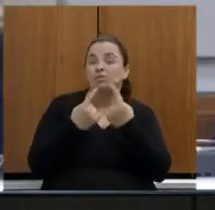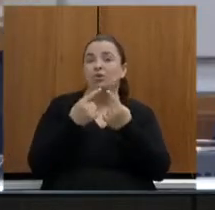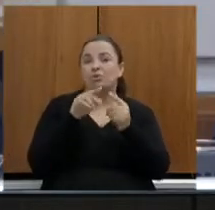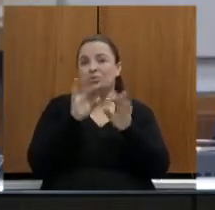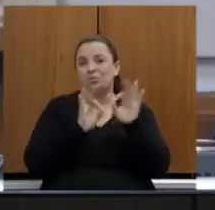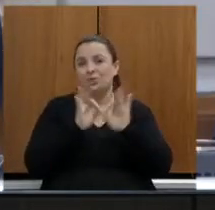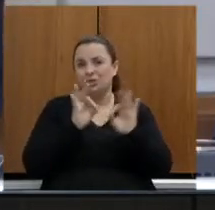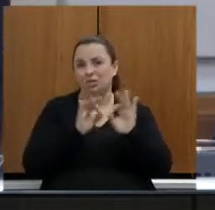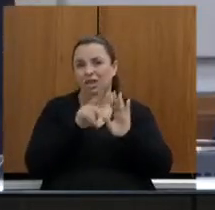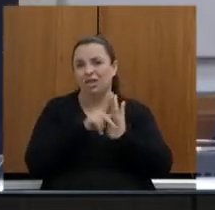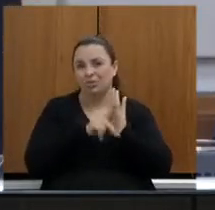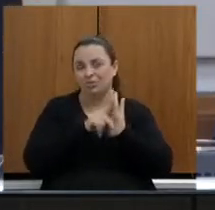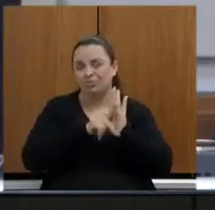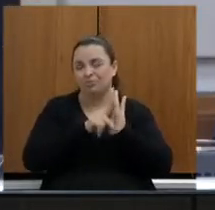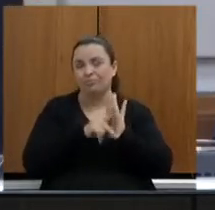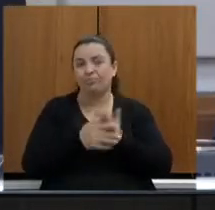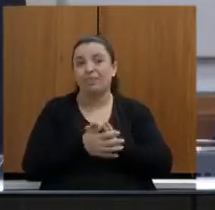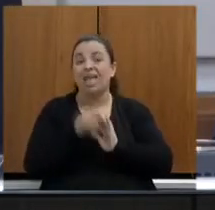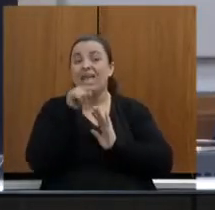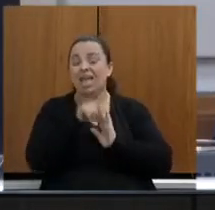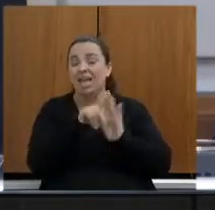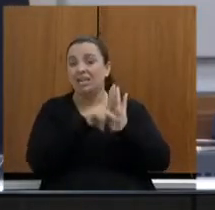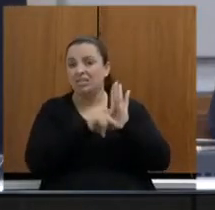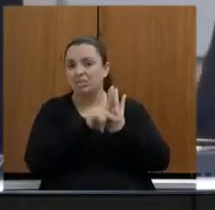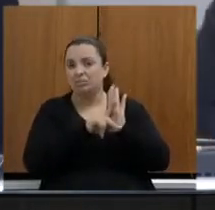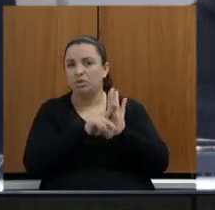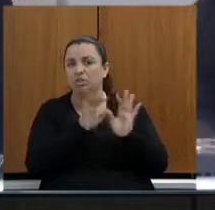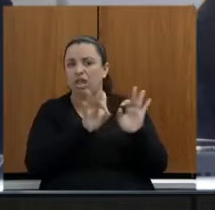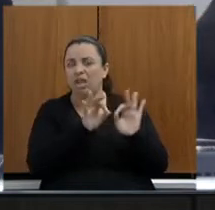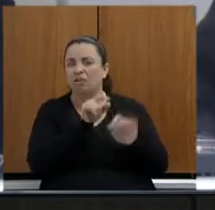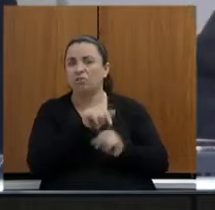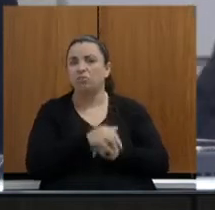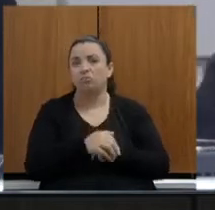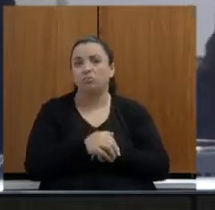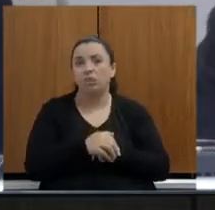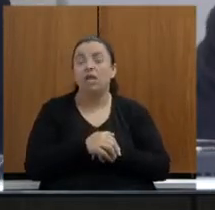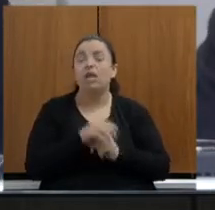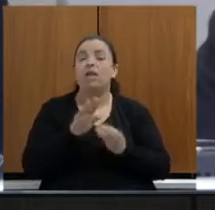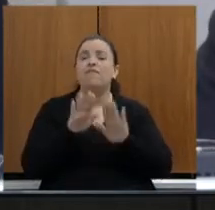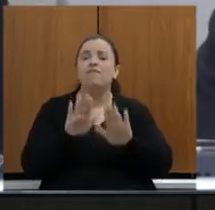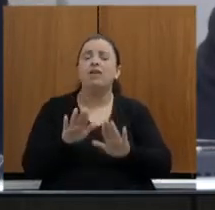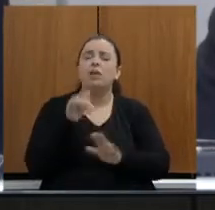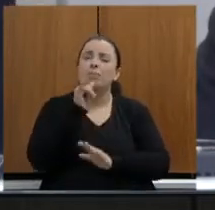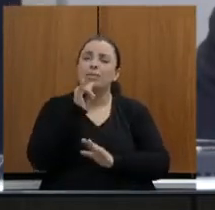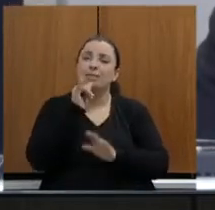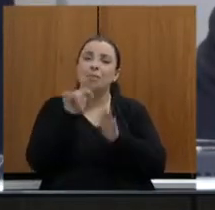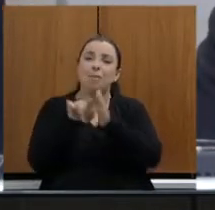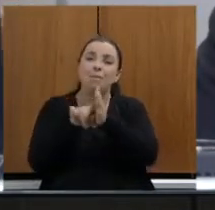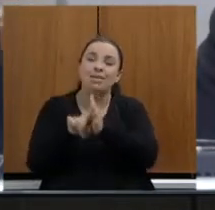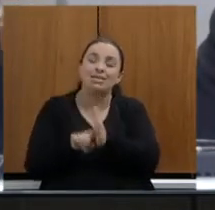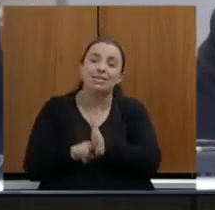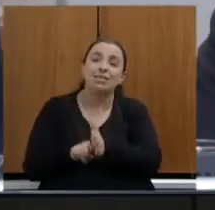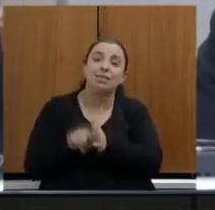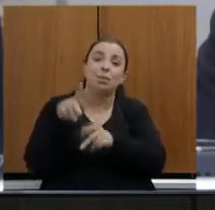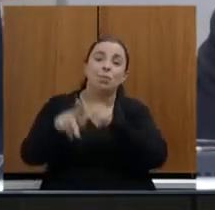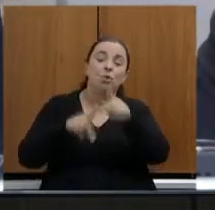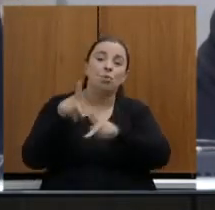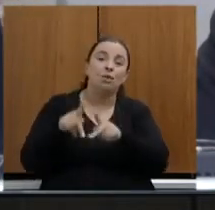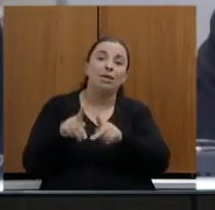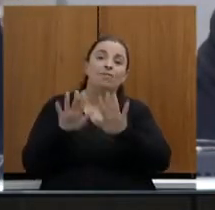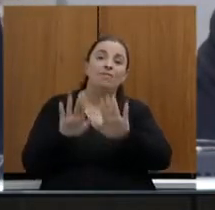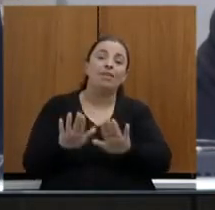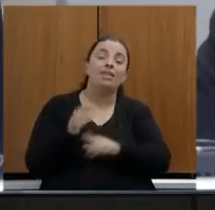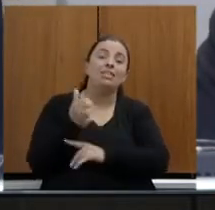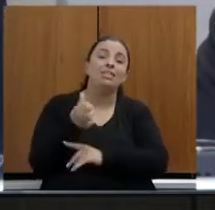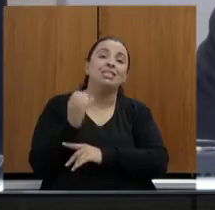projetos dessa natureza costumam ficar em consulta pública 60 dias, no máximo. Nós deixamos a primeira consulta